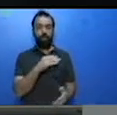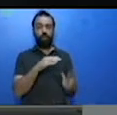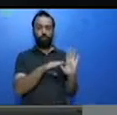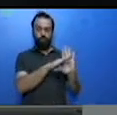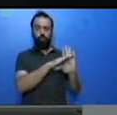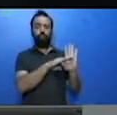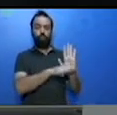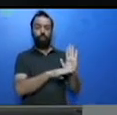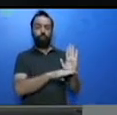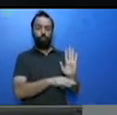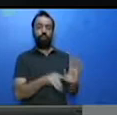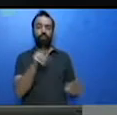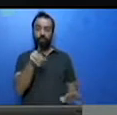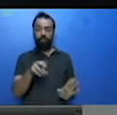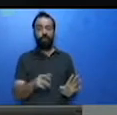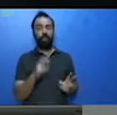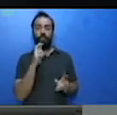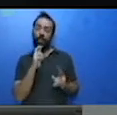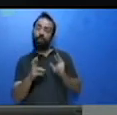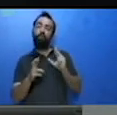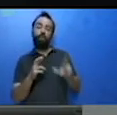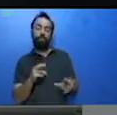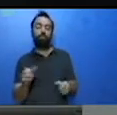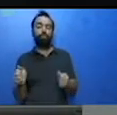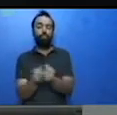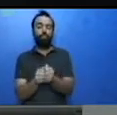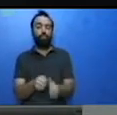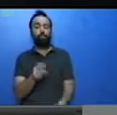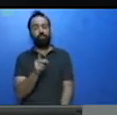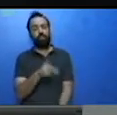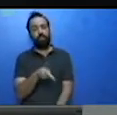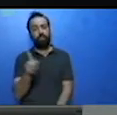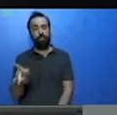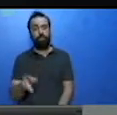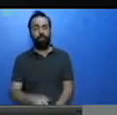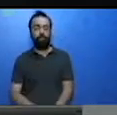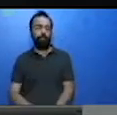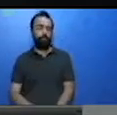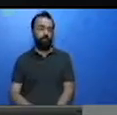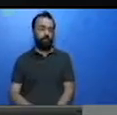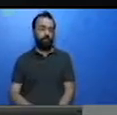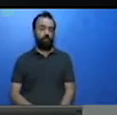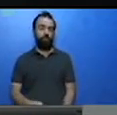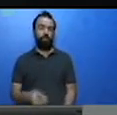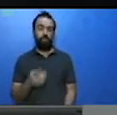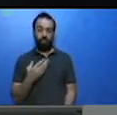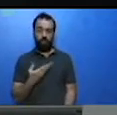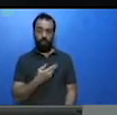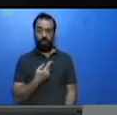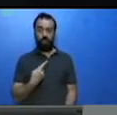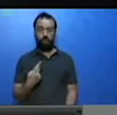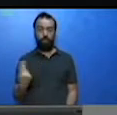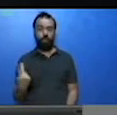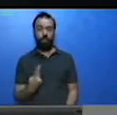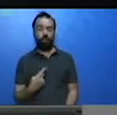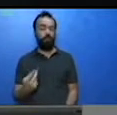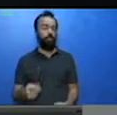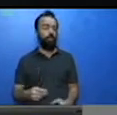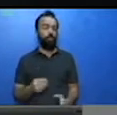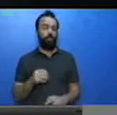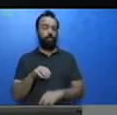resolveram com a professora. Então, vamos disponibilizar aqui algumas adequações para alguns